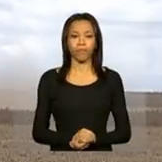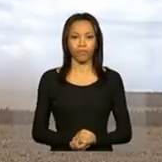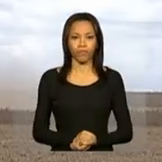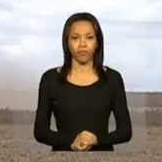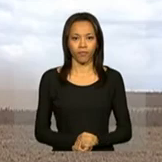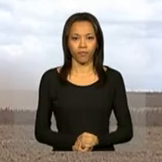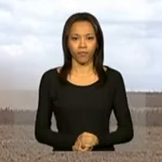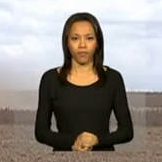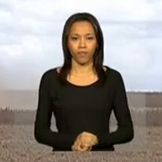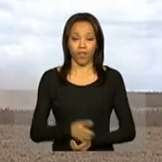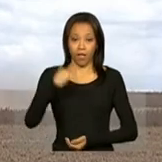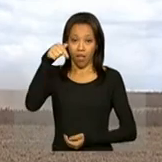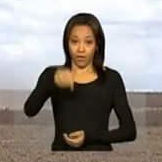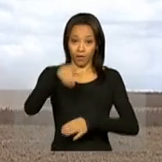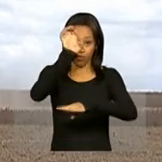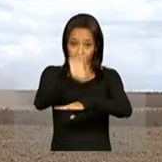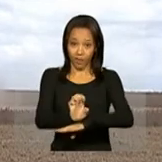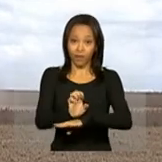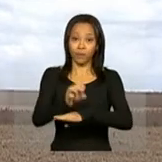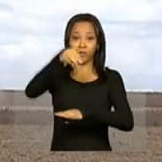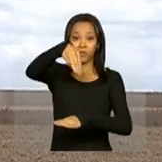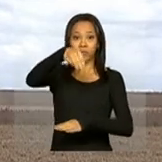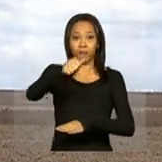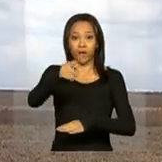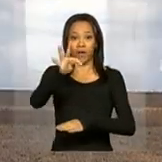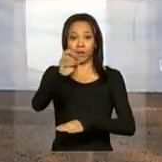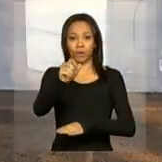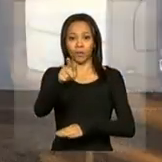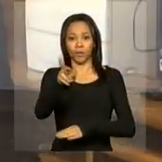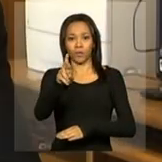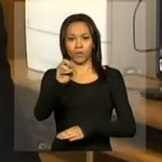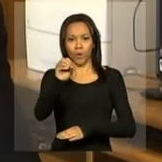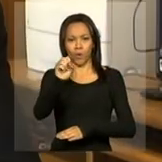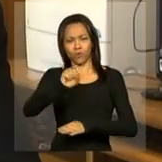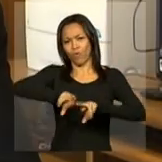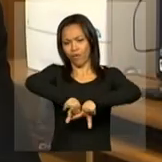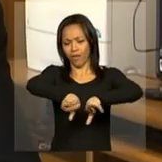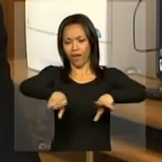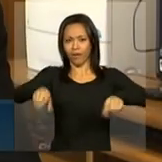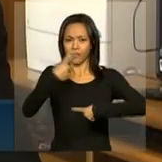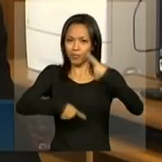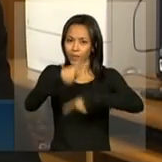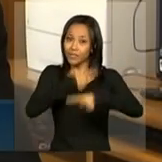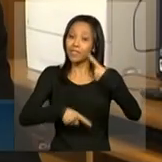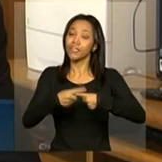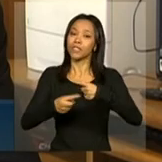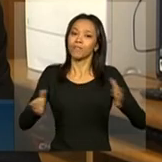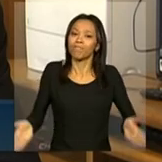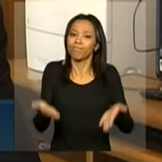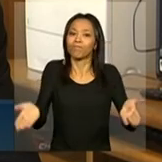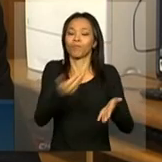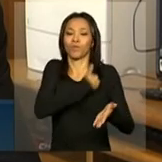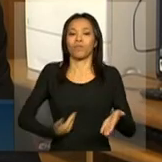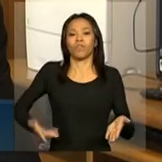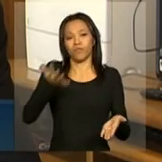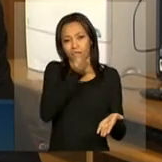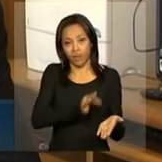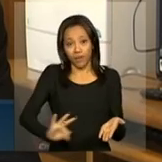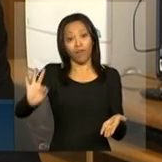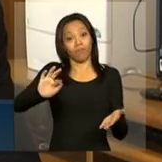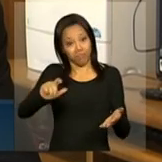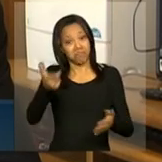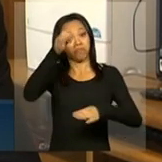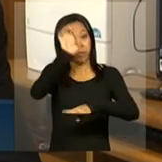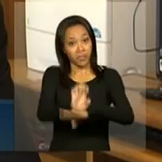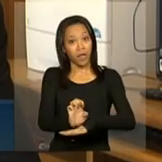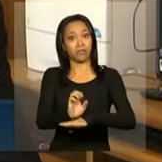O Mato Grosso foi, junto com as políticas implementadas pelo governo federal, com certeza o estado